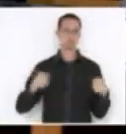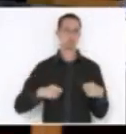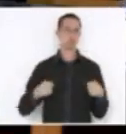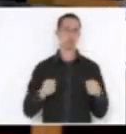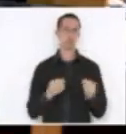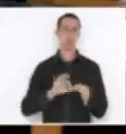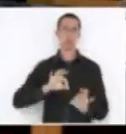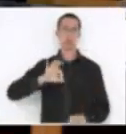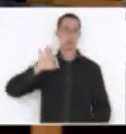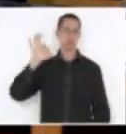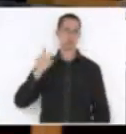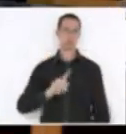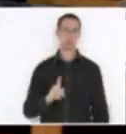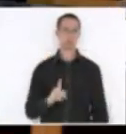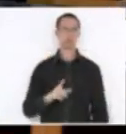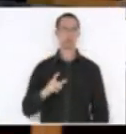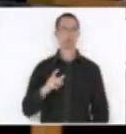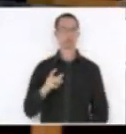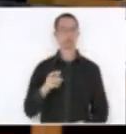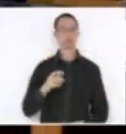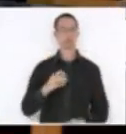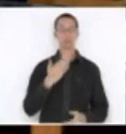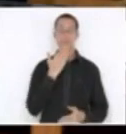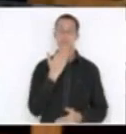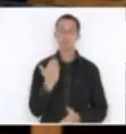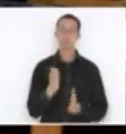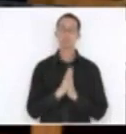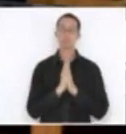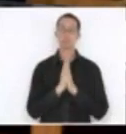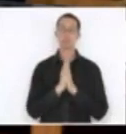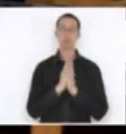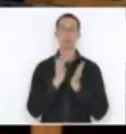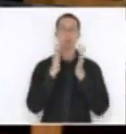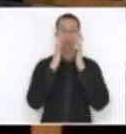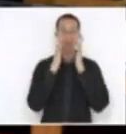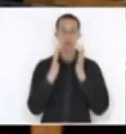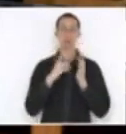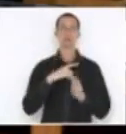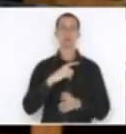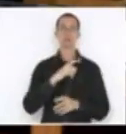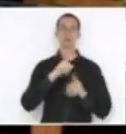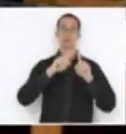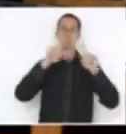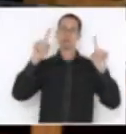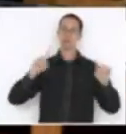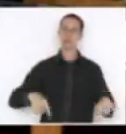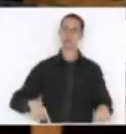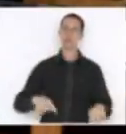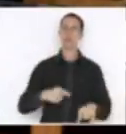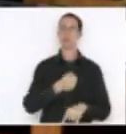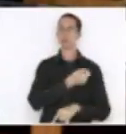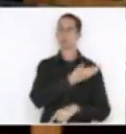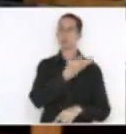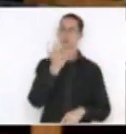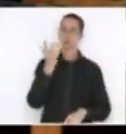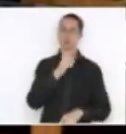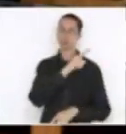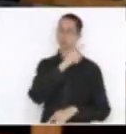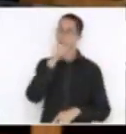Existem vários servidores hoje aqui que se deslocaram, têm bebê no colo,